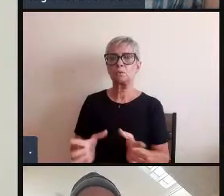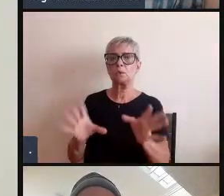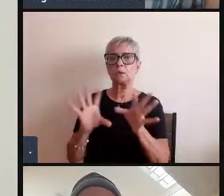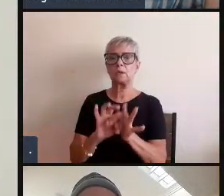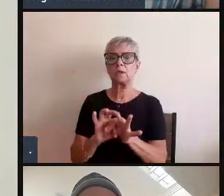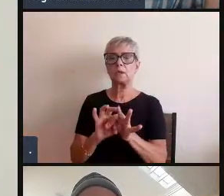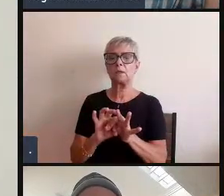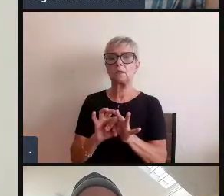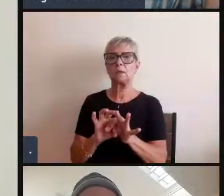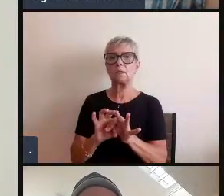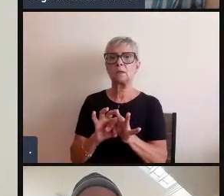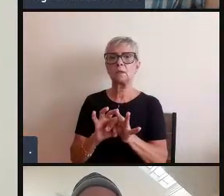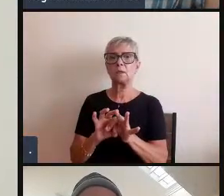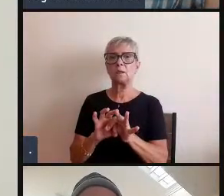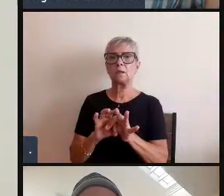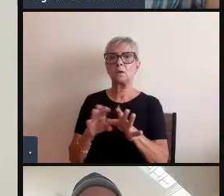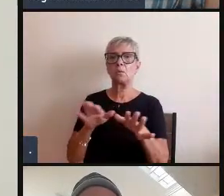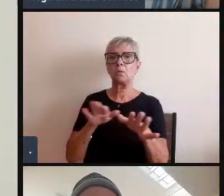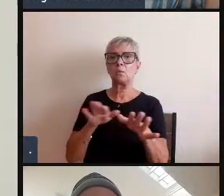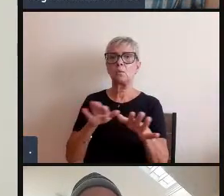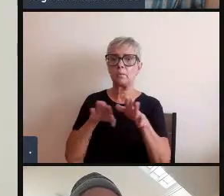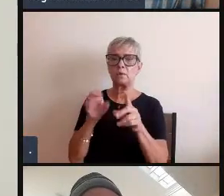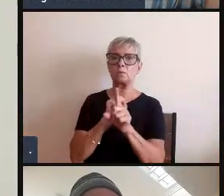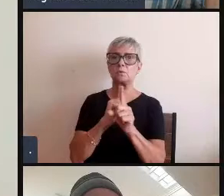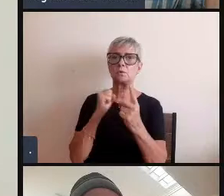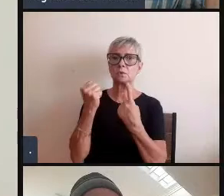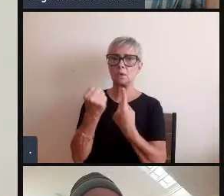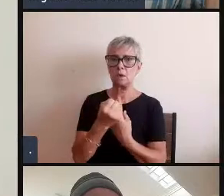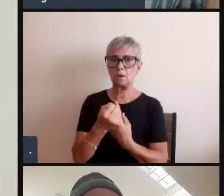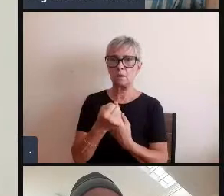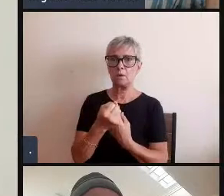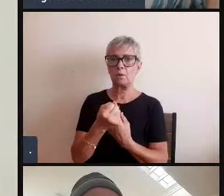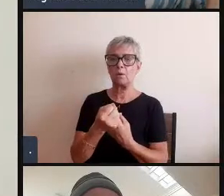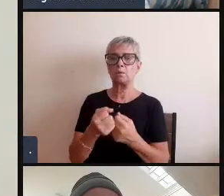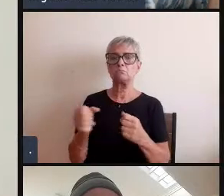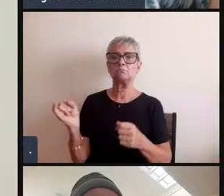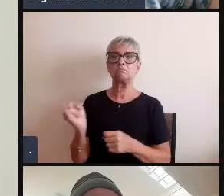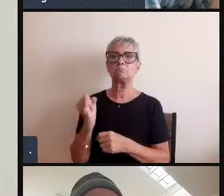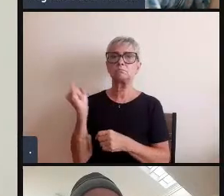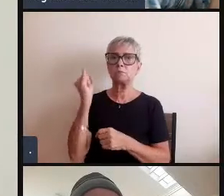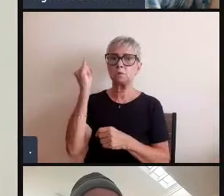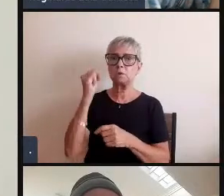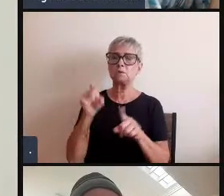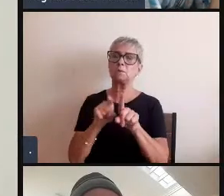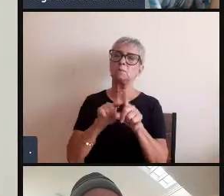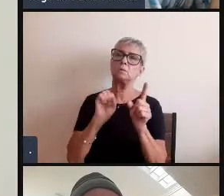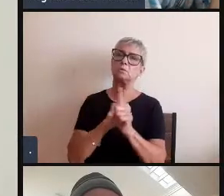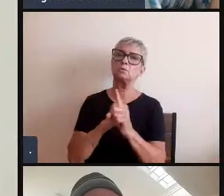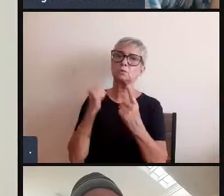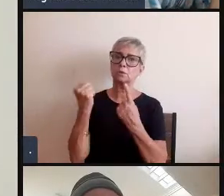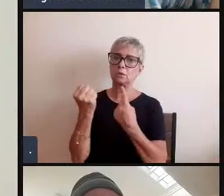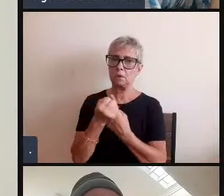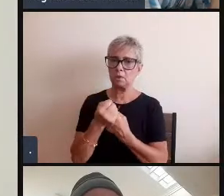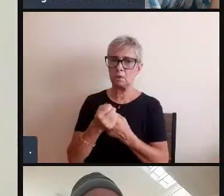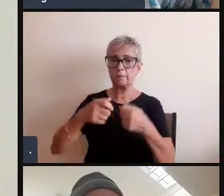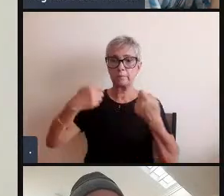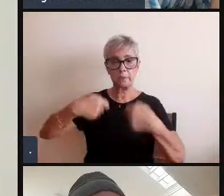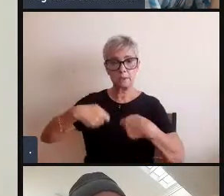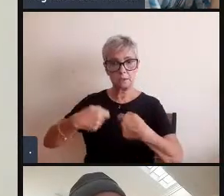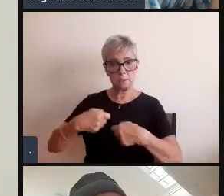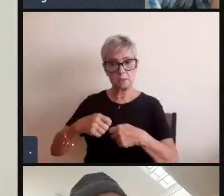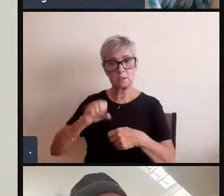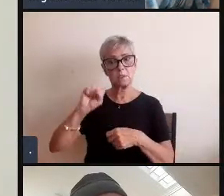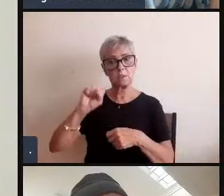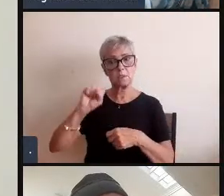movimentos sociais e de uma importância social que precisa ser discutida